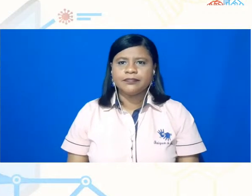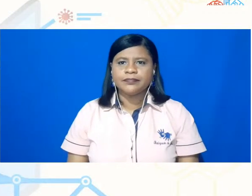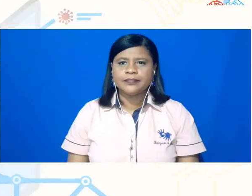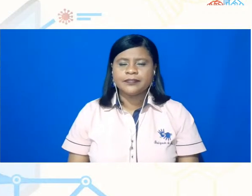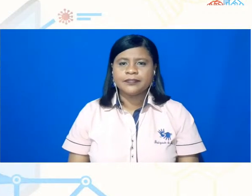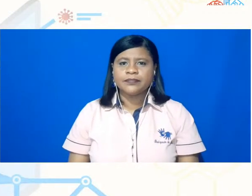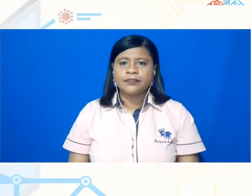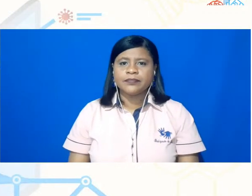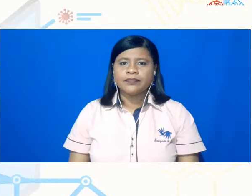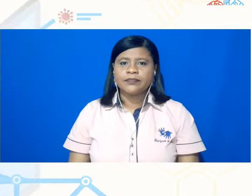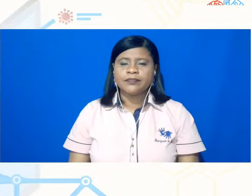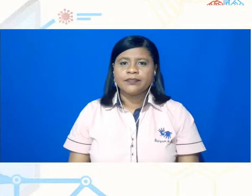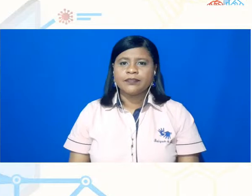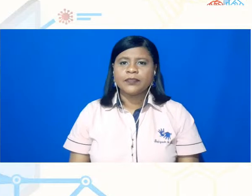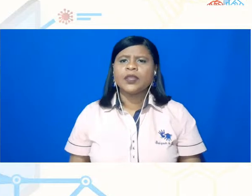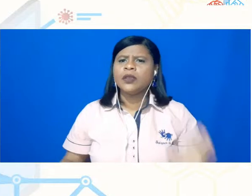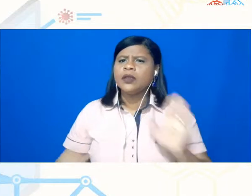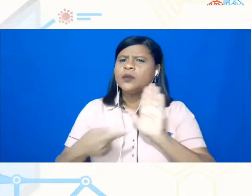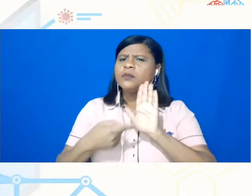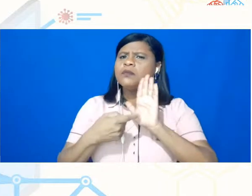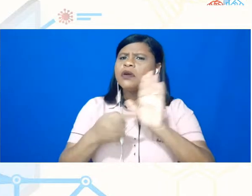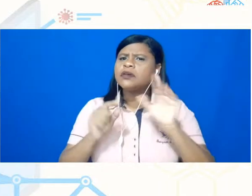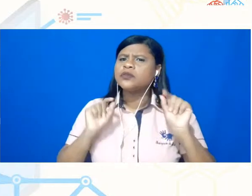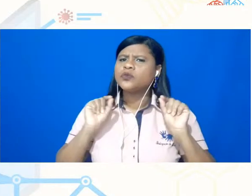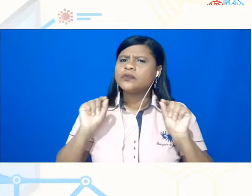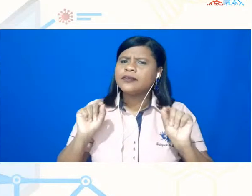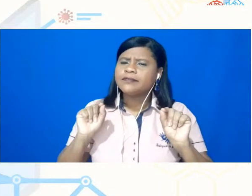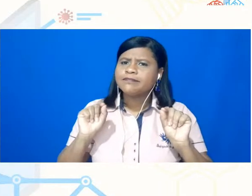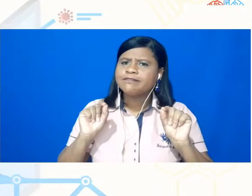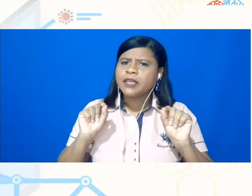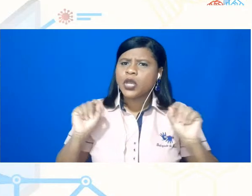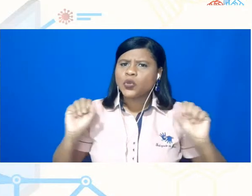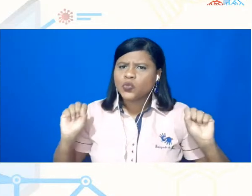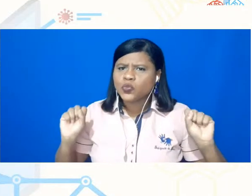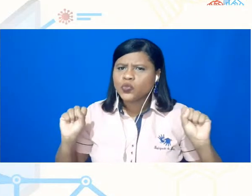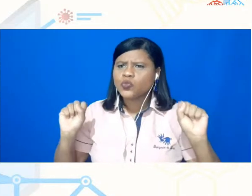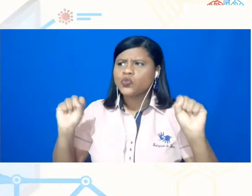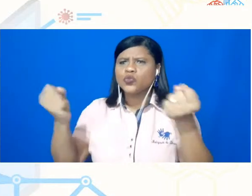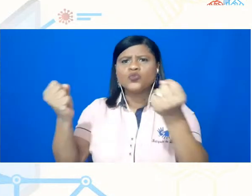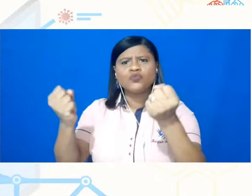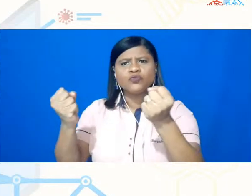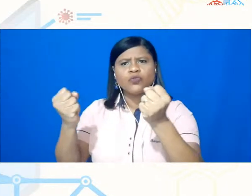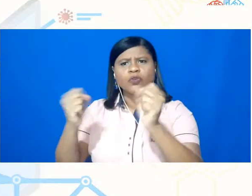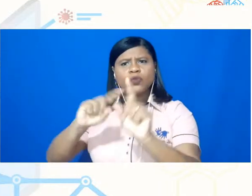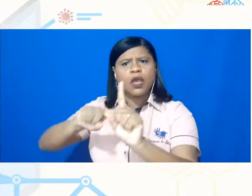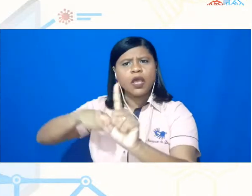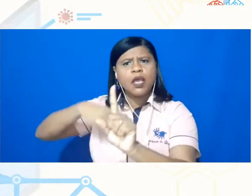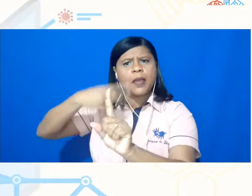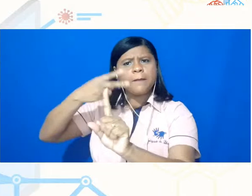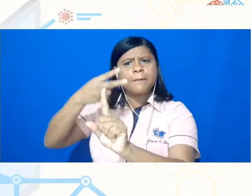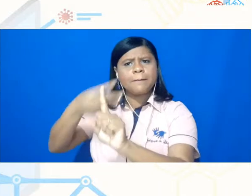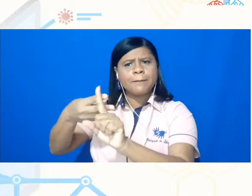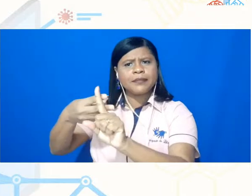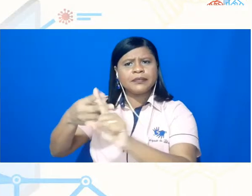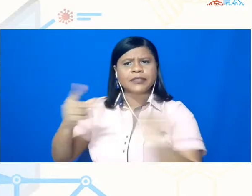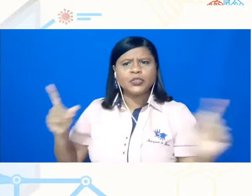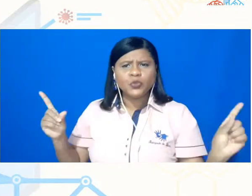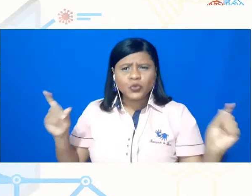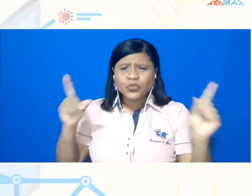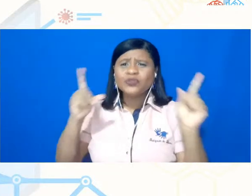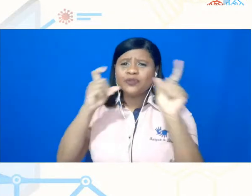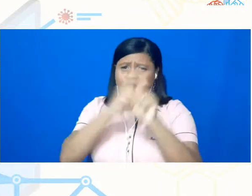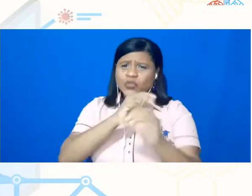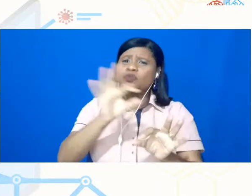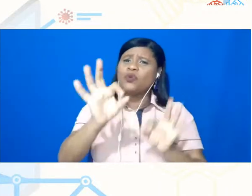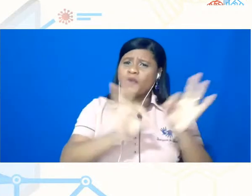representa uma esforço, um esforço redobrado, né, muito mais difícil organizar um evento assim, ainda que